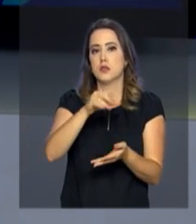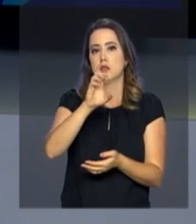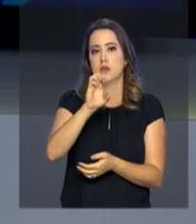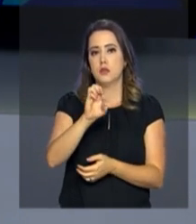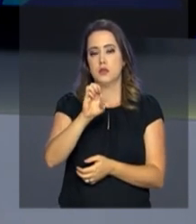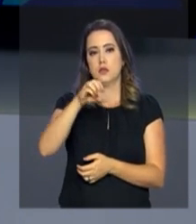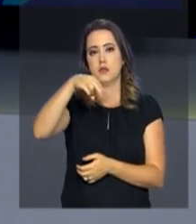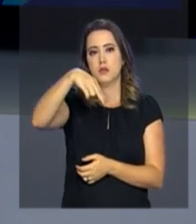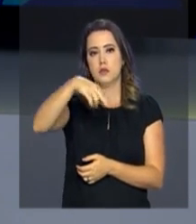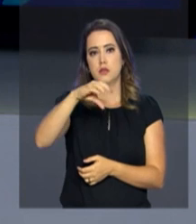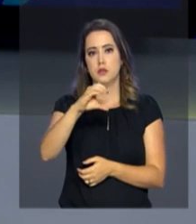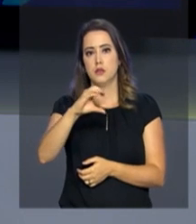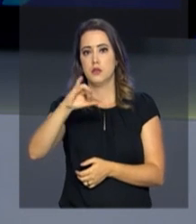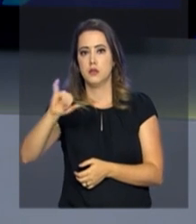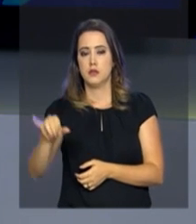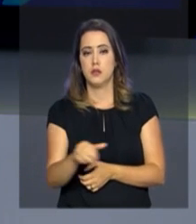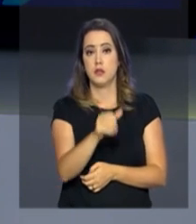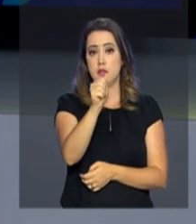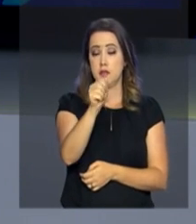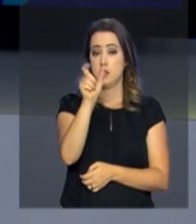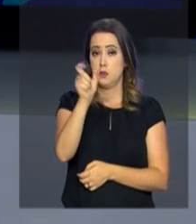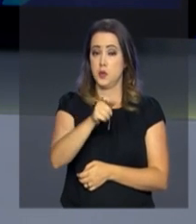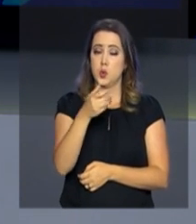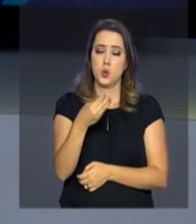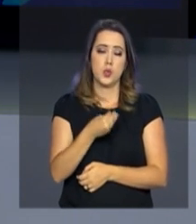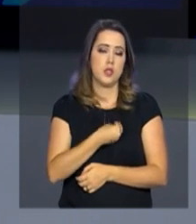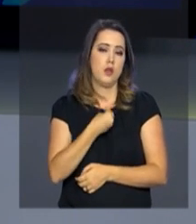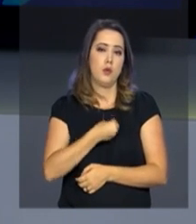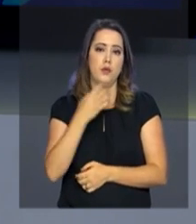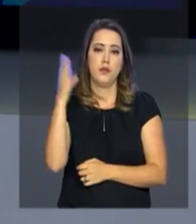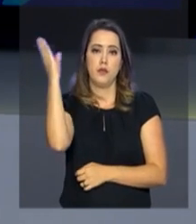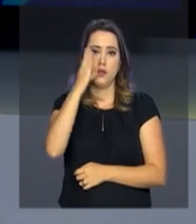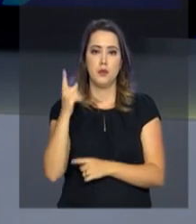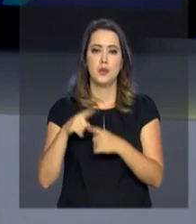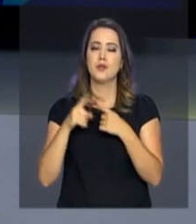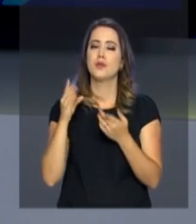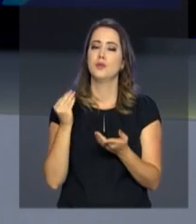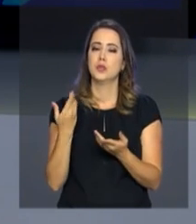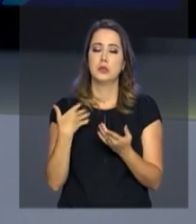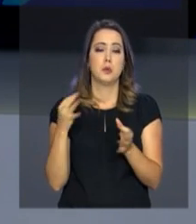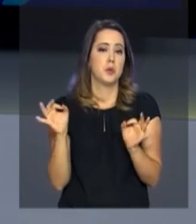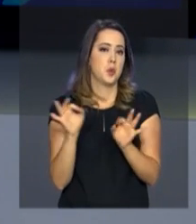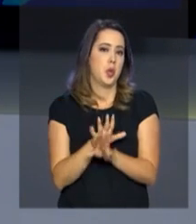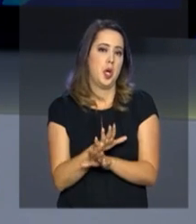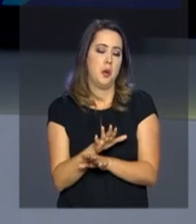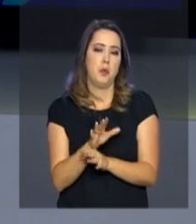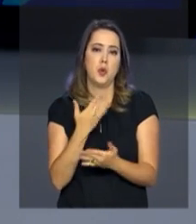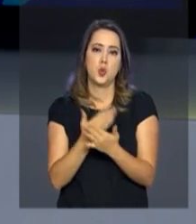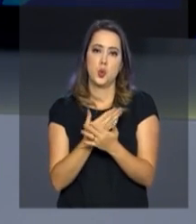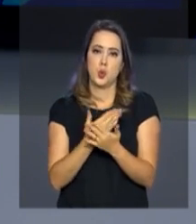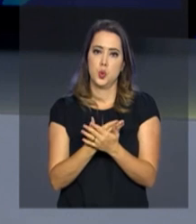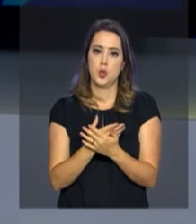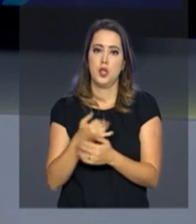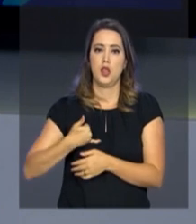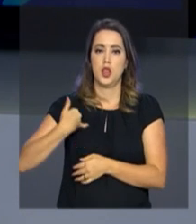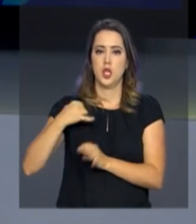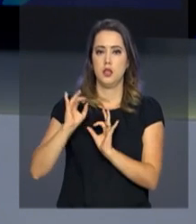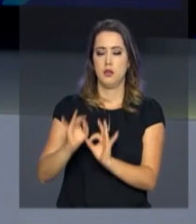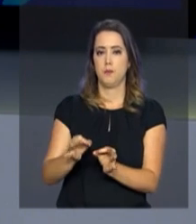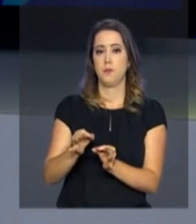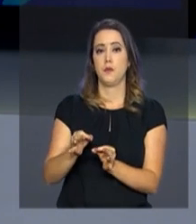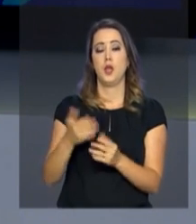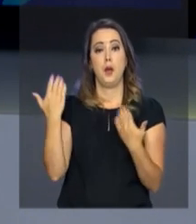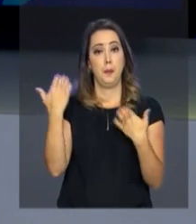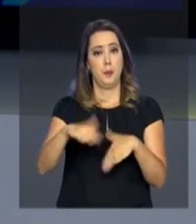direcionada a brasileiros que não vivem no Brasil e não puderam concluir os estudos na idade apropriada. O Exame Nacional para Certificação de